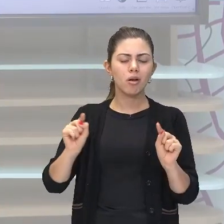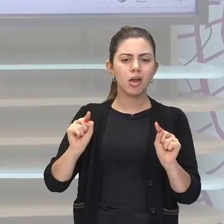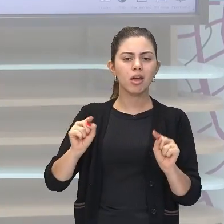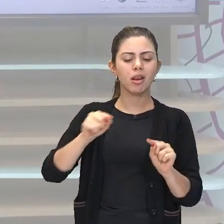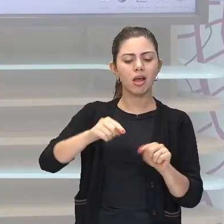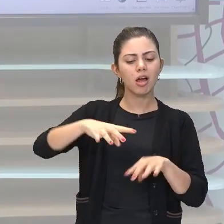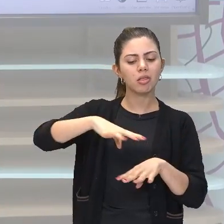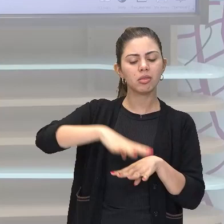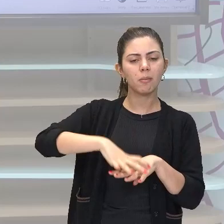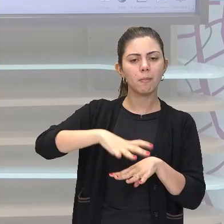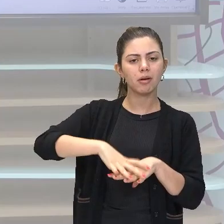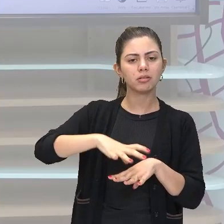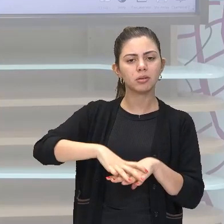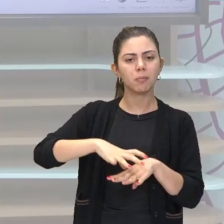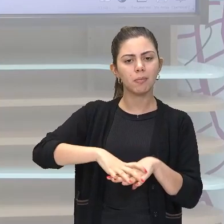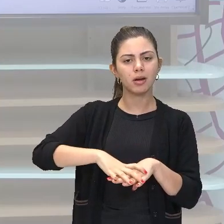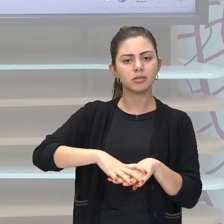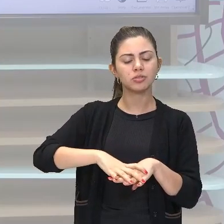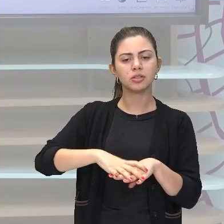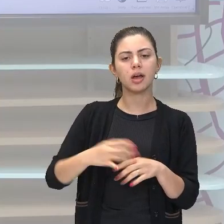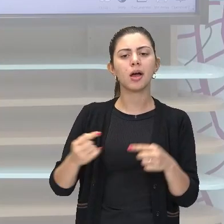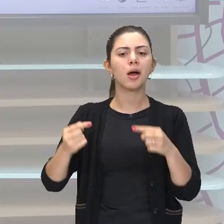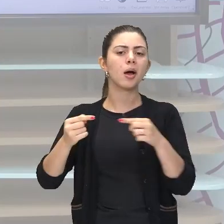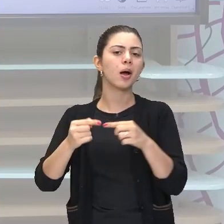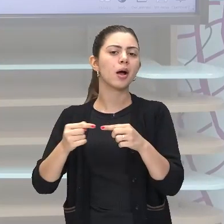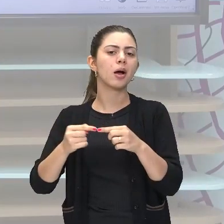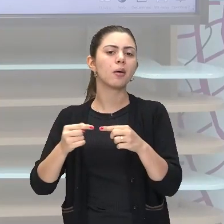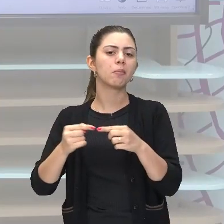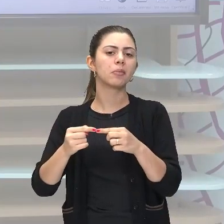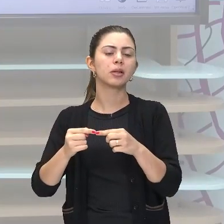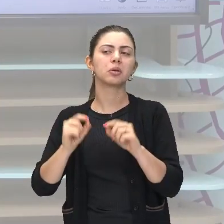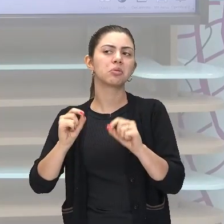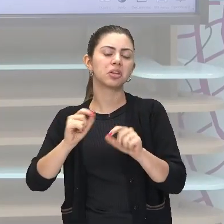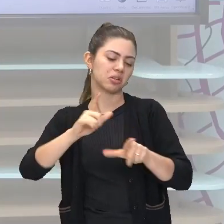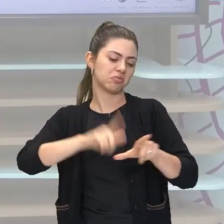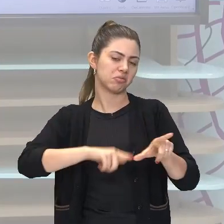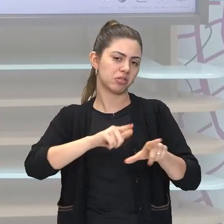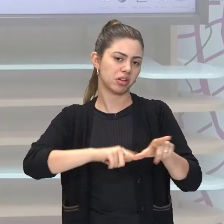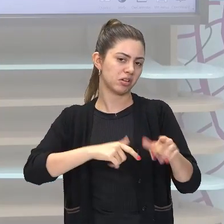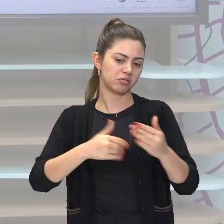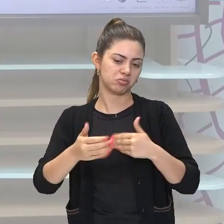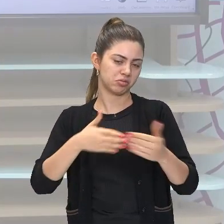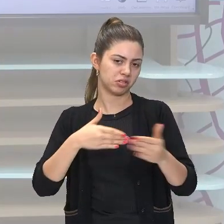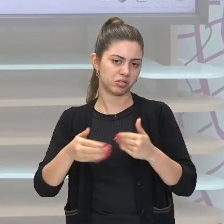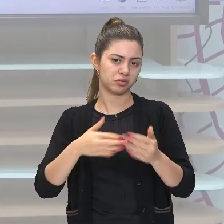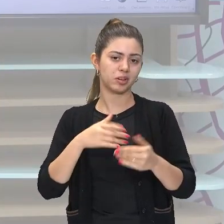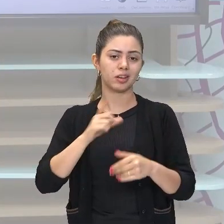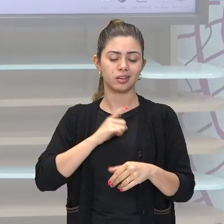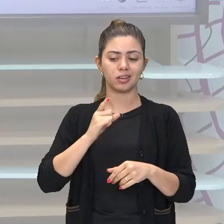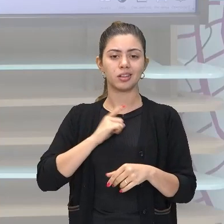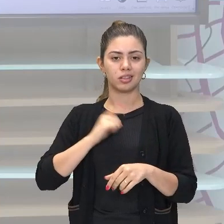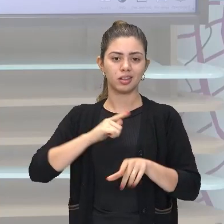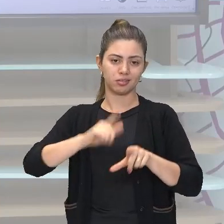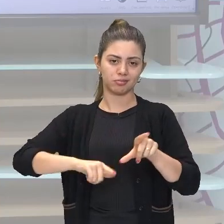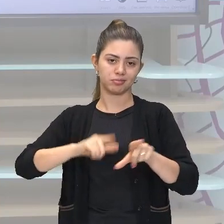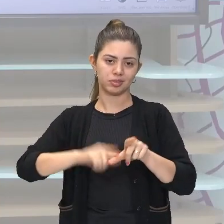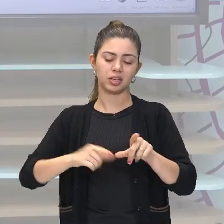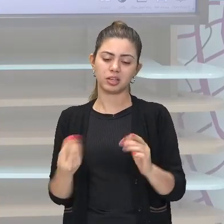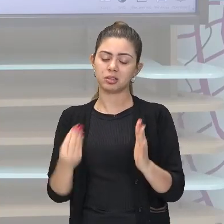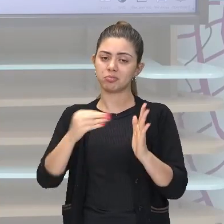variável, ela é representada por quaisquer letra do nosso alfabeto.